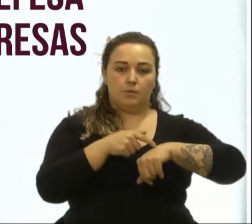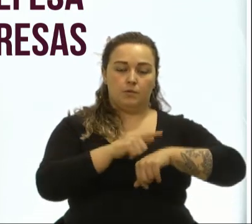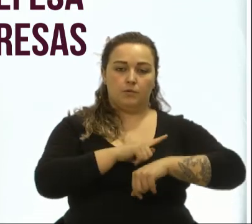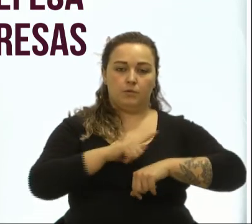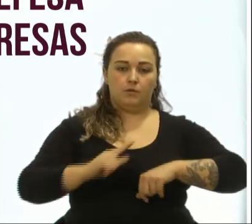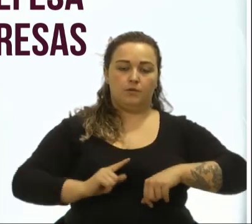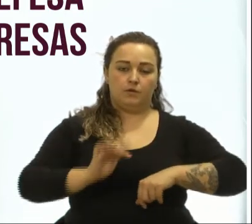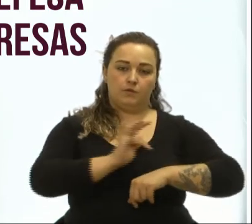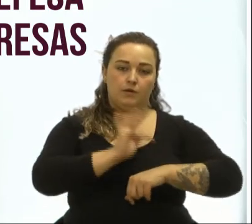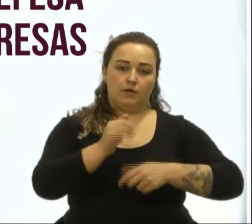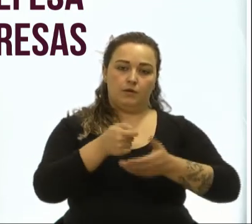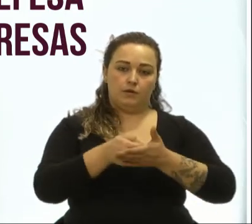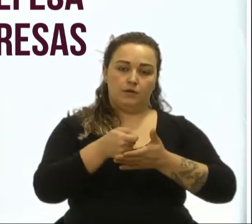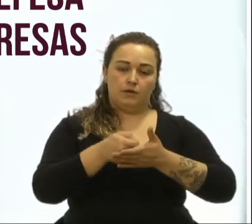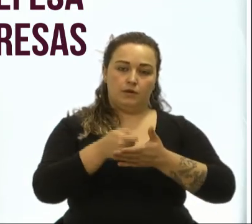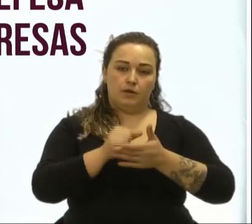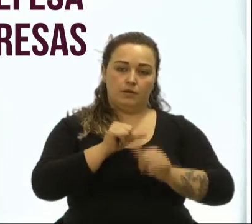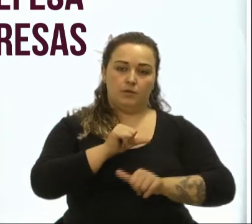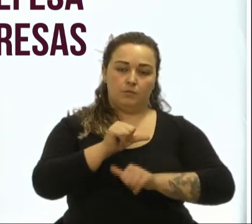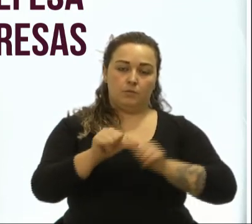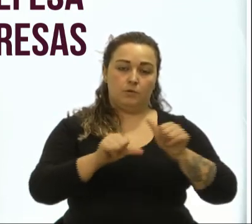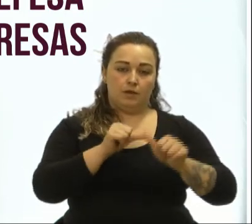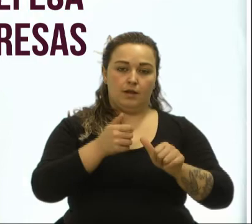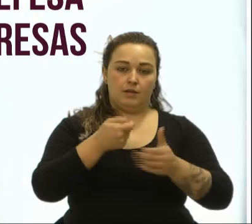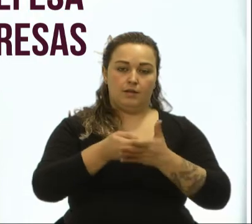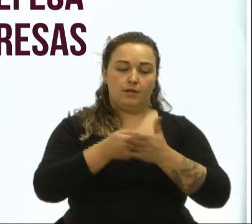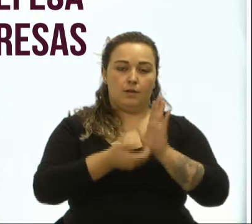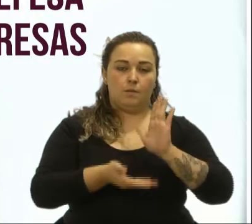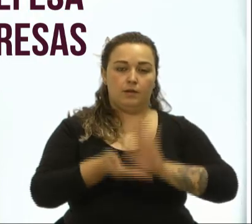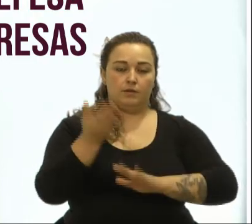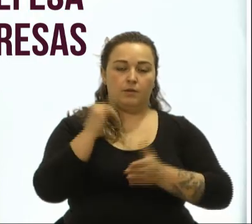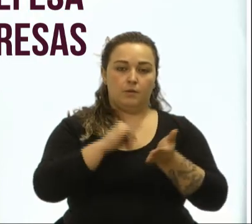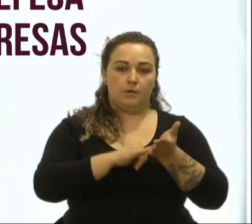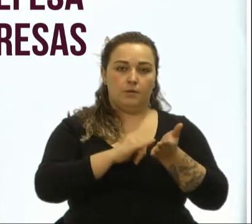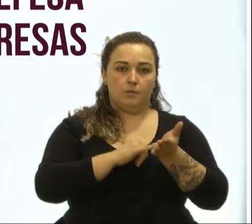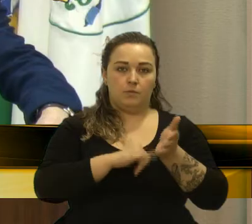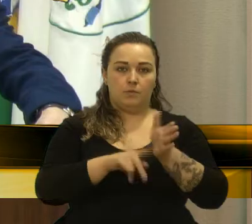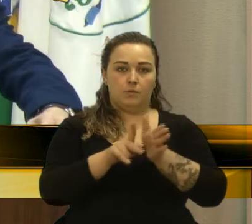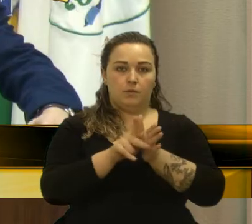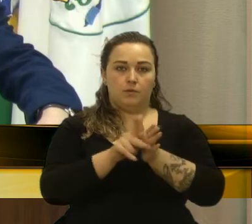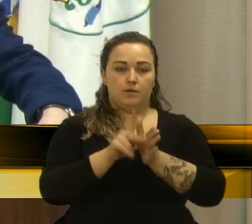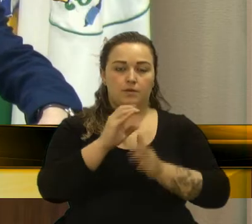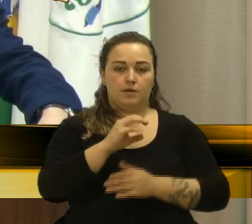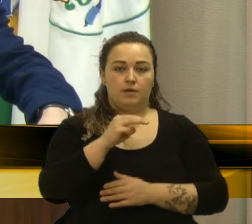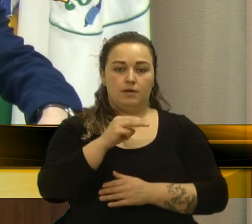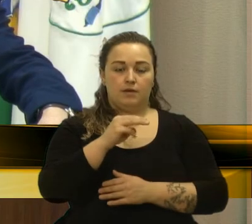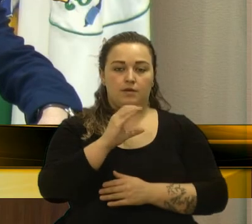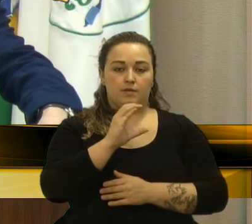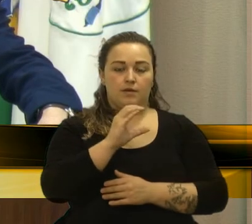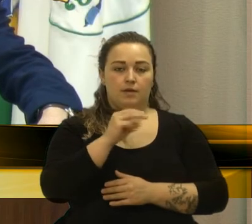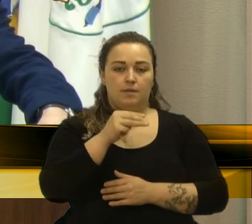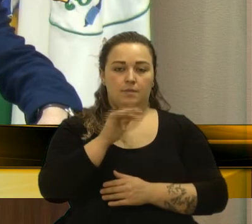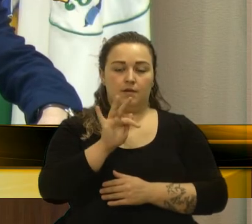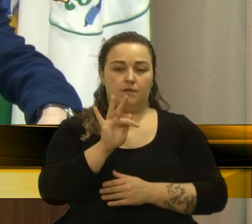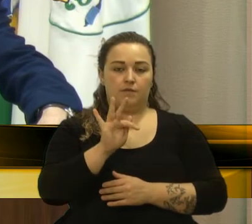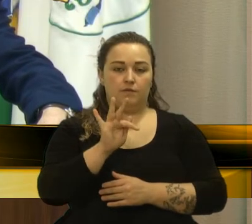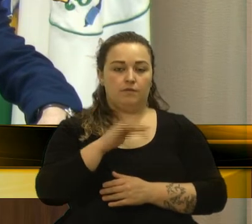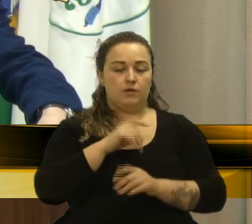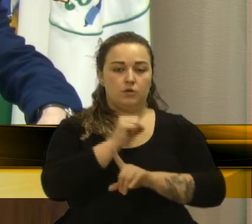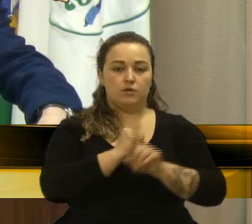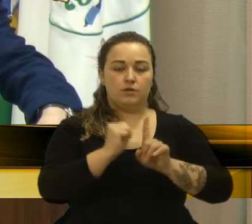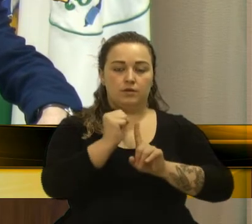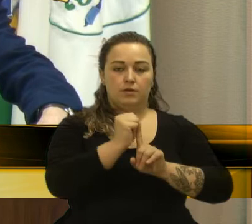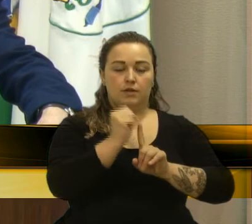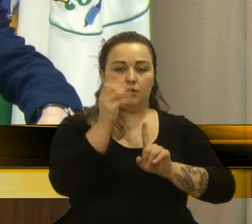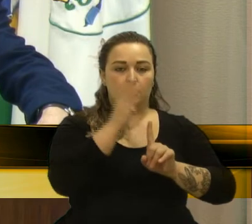recriar esse mal fadado imposto da CPMF. A sociedade brasileira tem que dizer um basta a